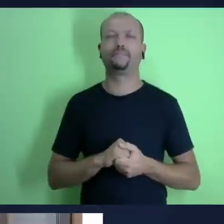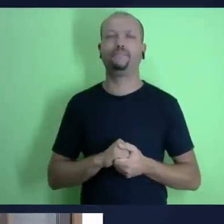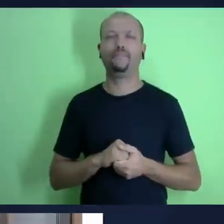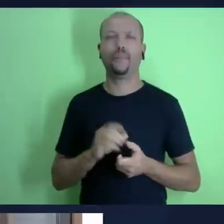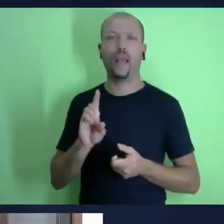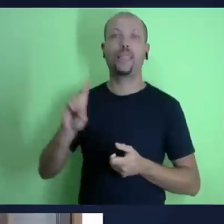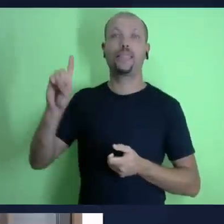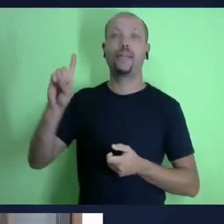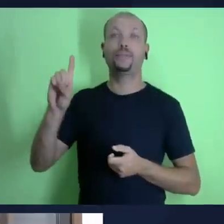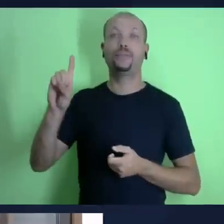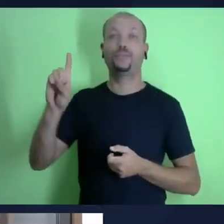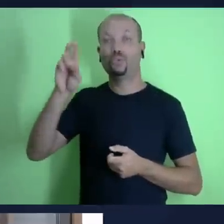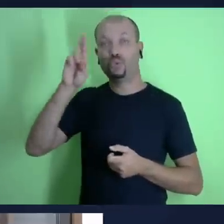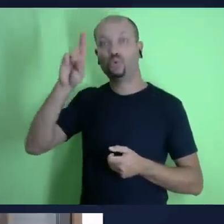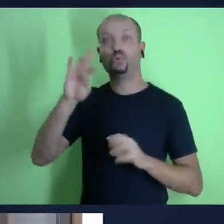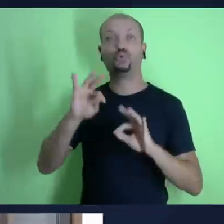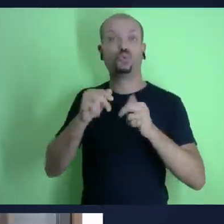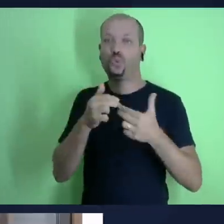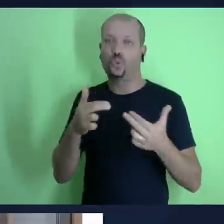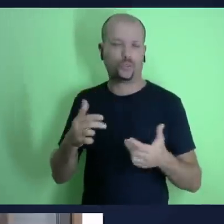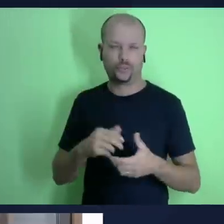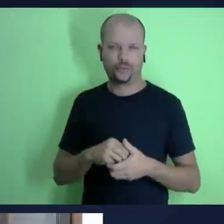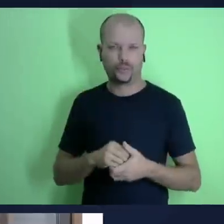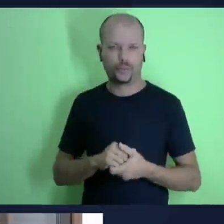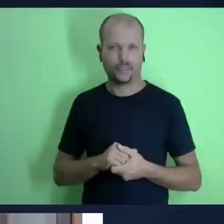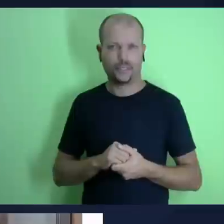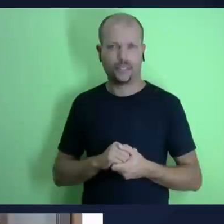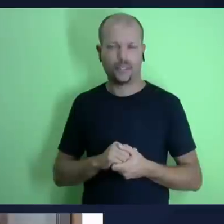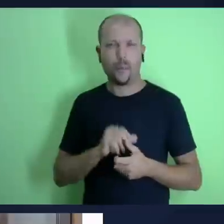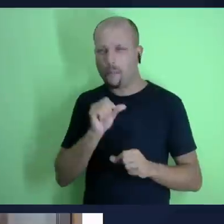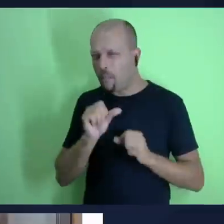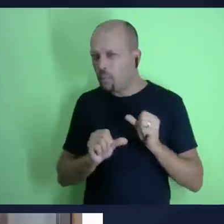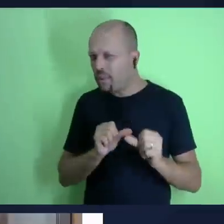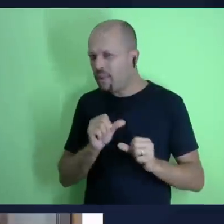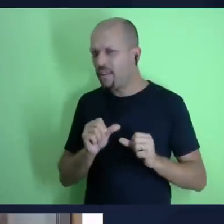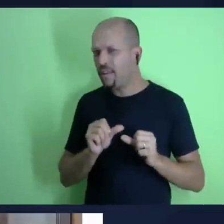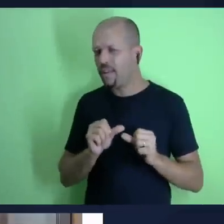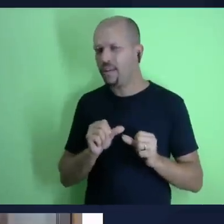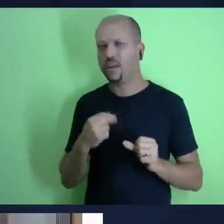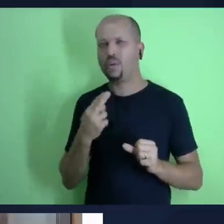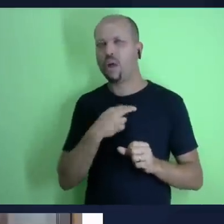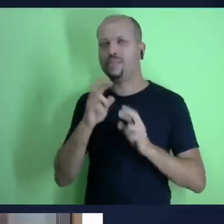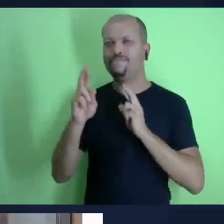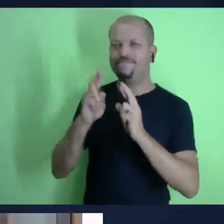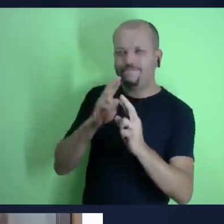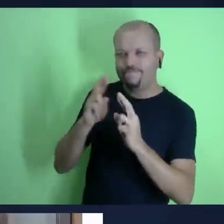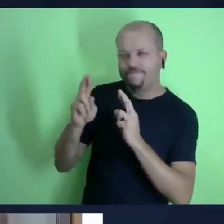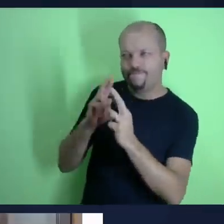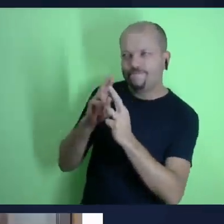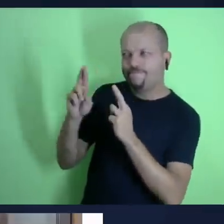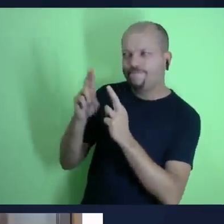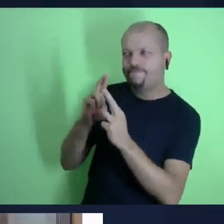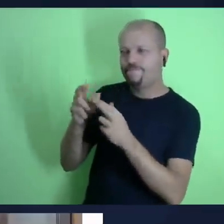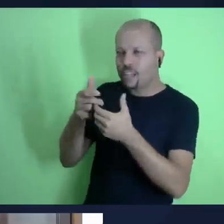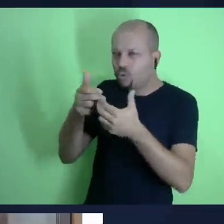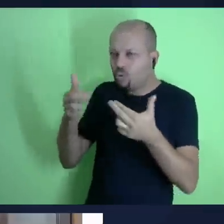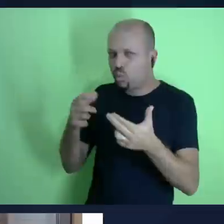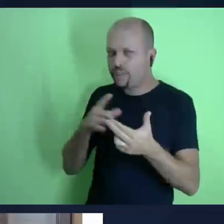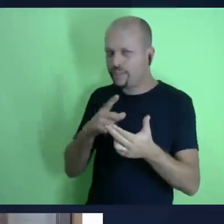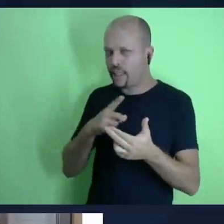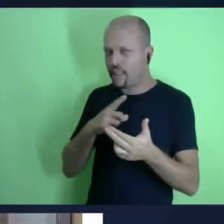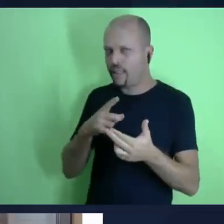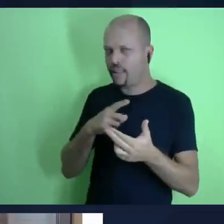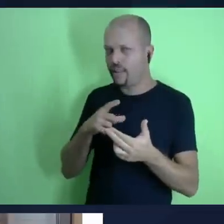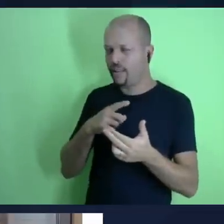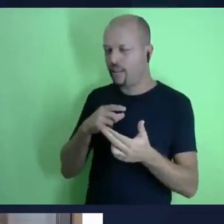Carro, casa, posses, será que entender que deus é dono de tudo dá uma outra visão a respeito dos